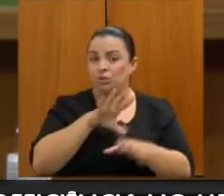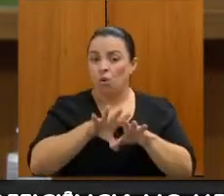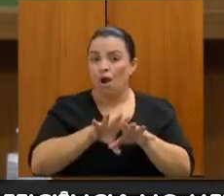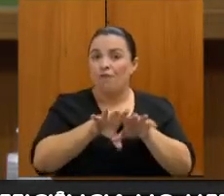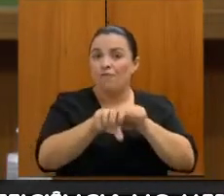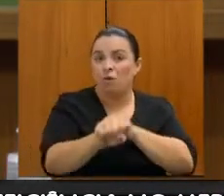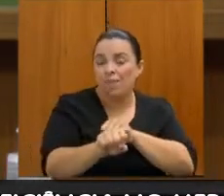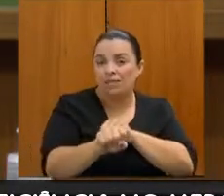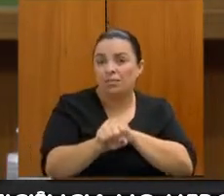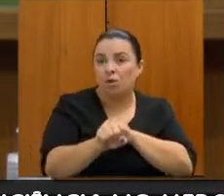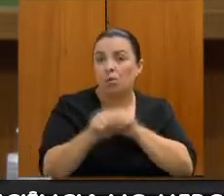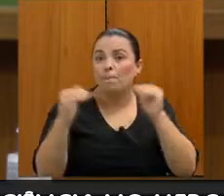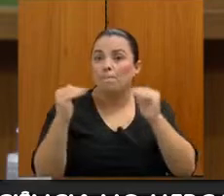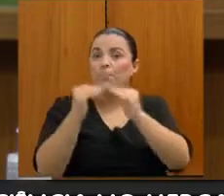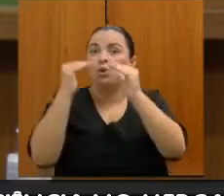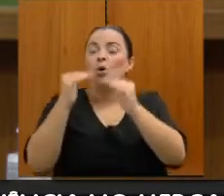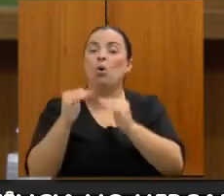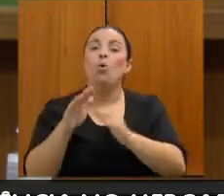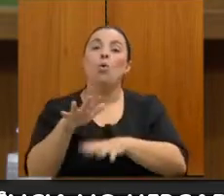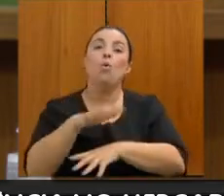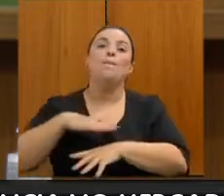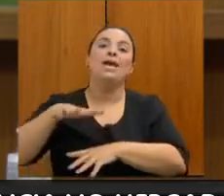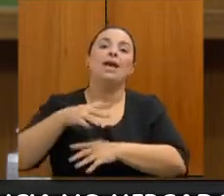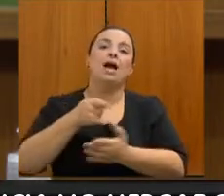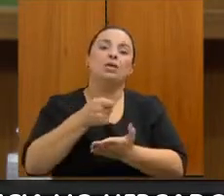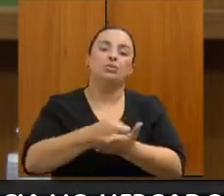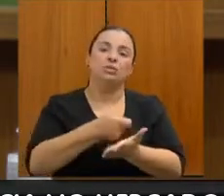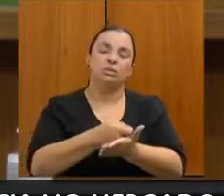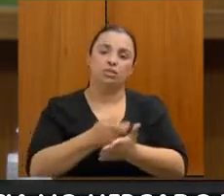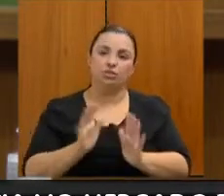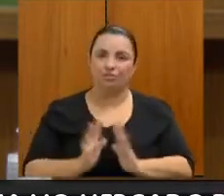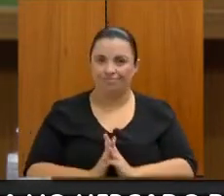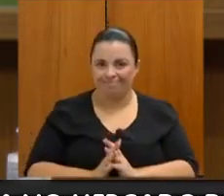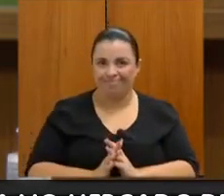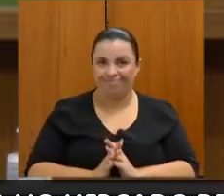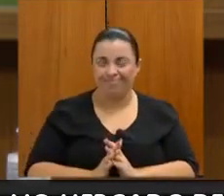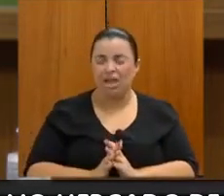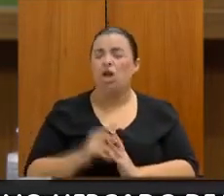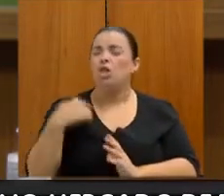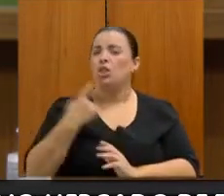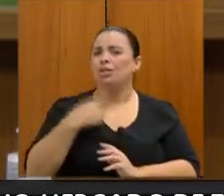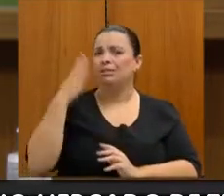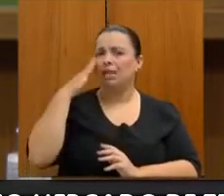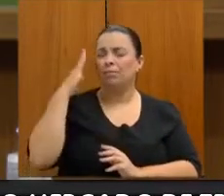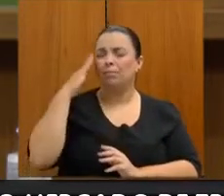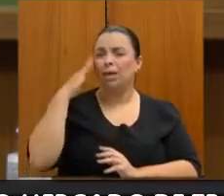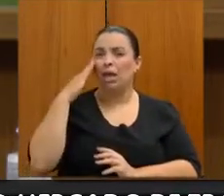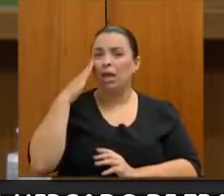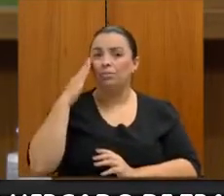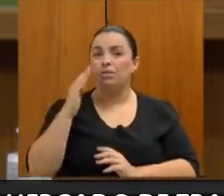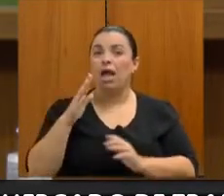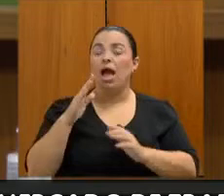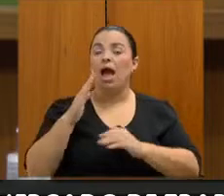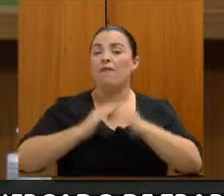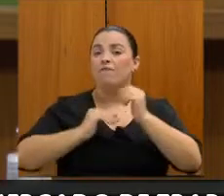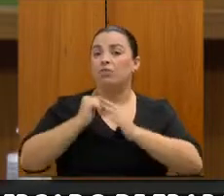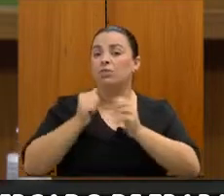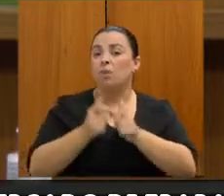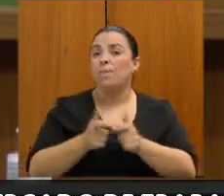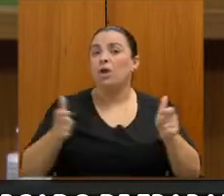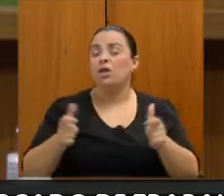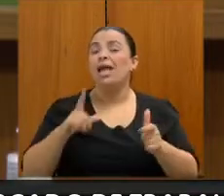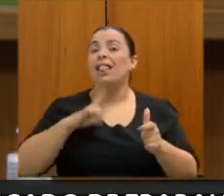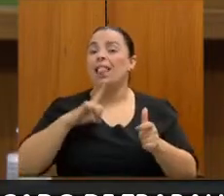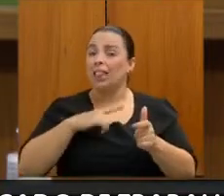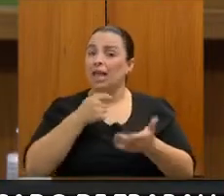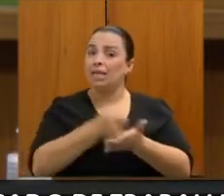A gente sabe que, na maioria das funções hoje, tem a exigência mínima de escolaridade,